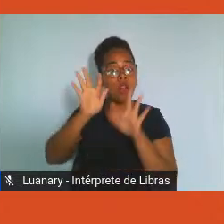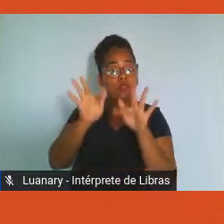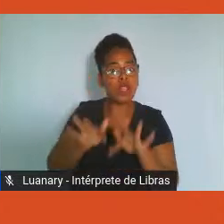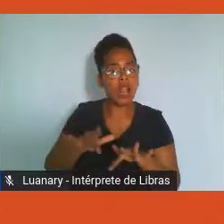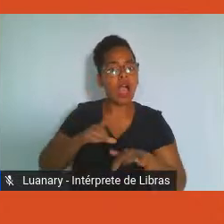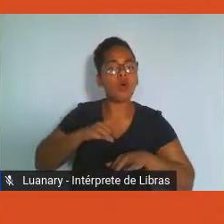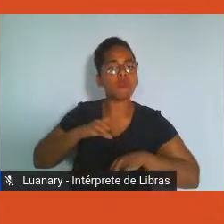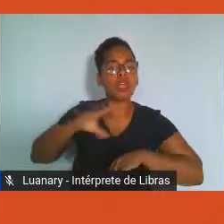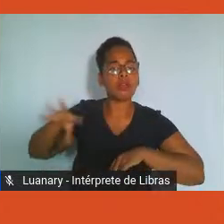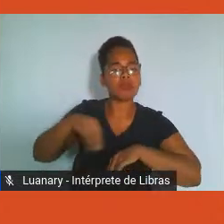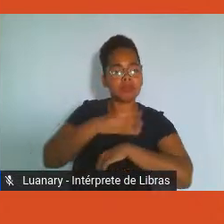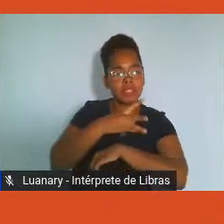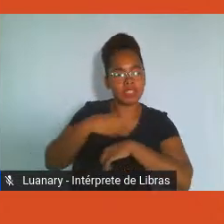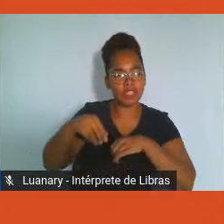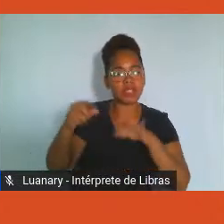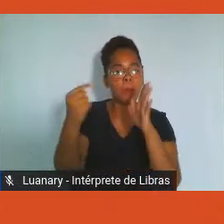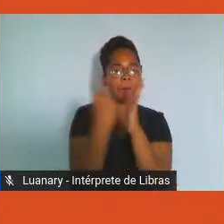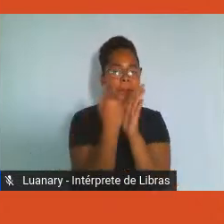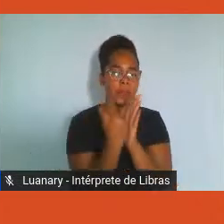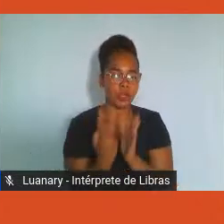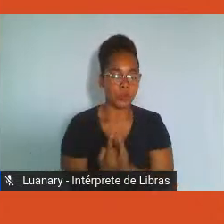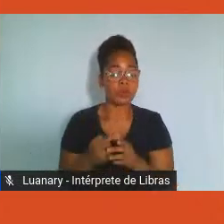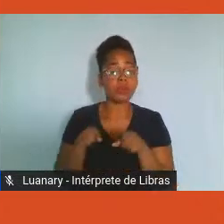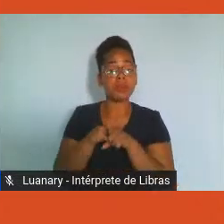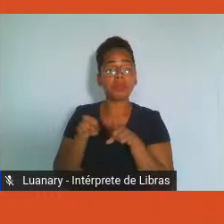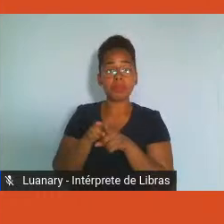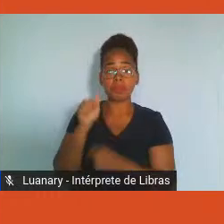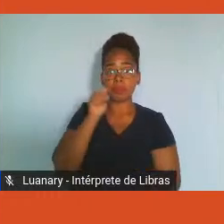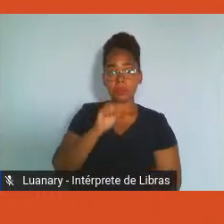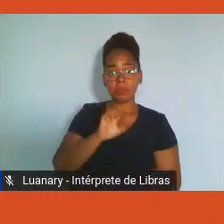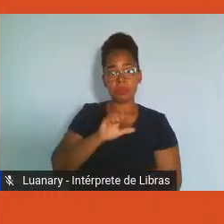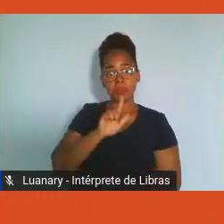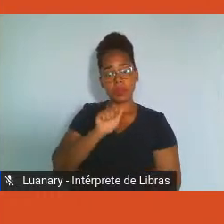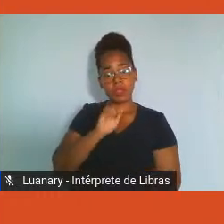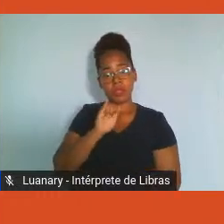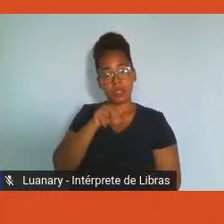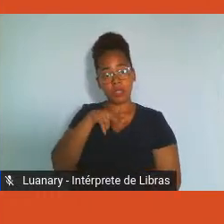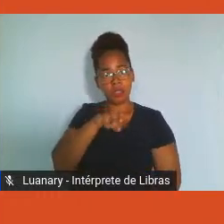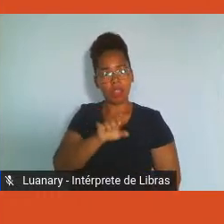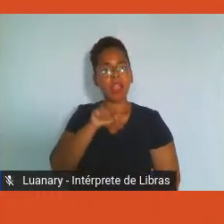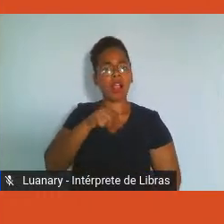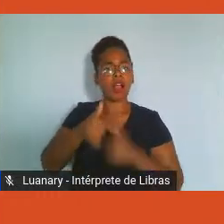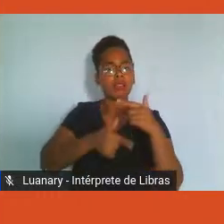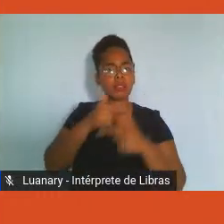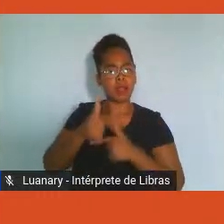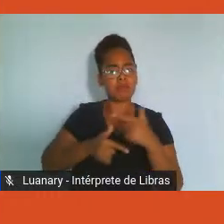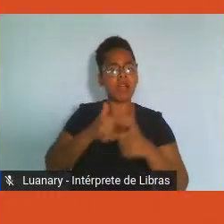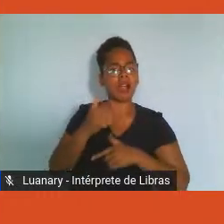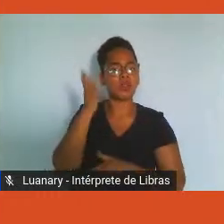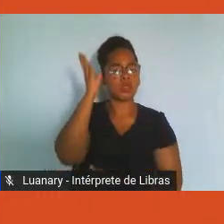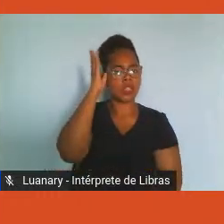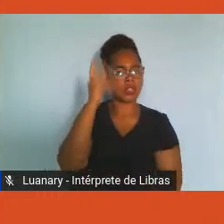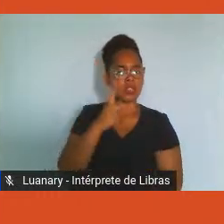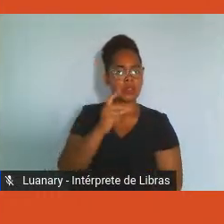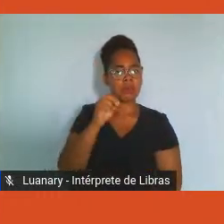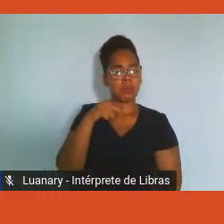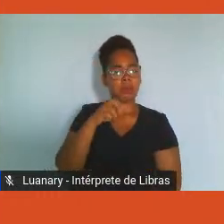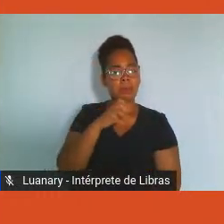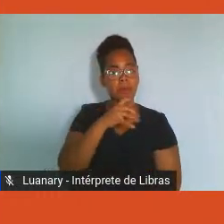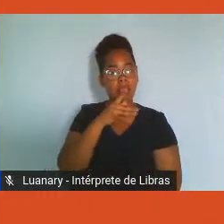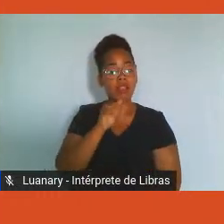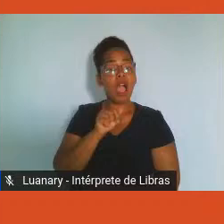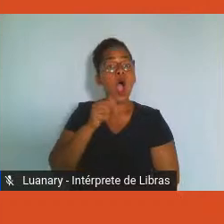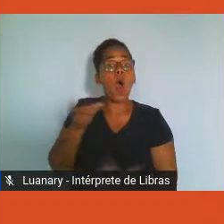A Elaine Martins, também do Programa de Relacionamento com Empresas do SESC Pompeia, e que está sempre conosco, hoje está curtindo suas